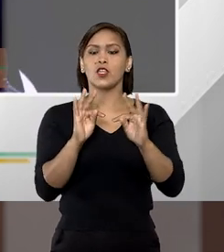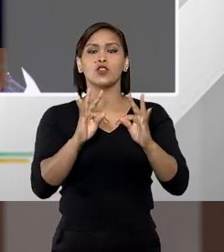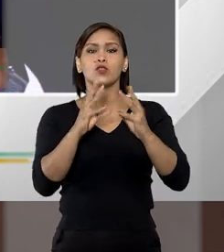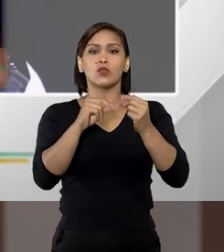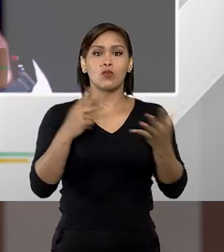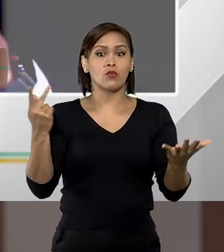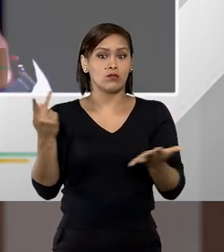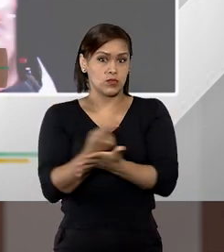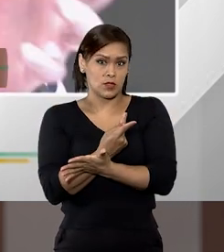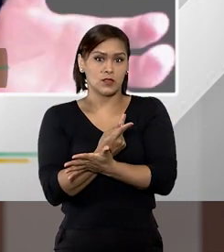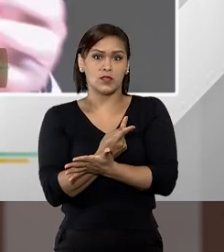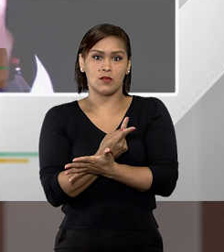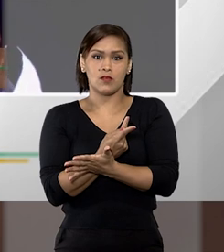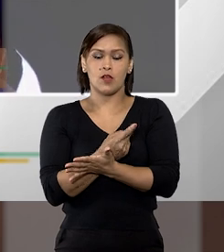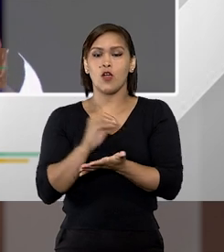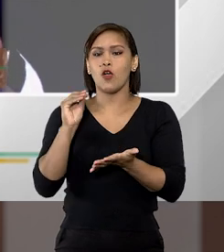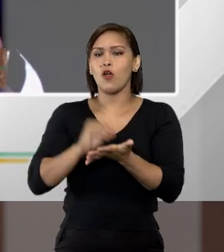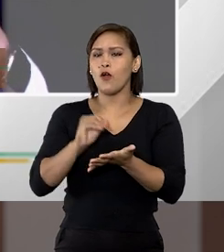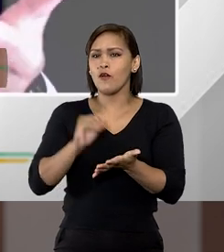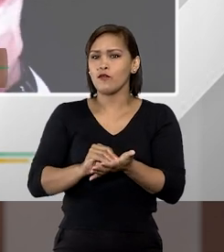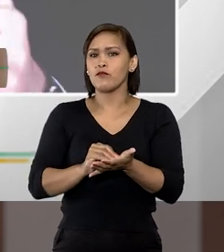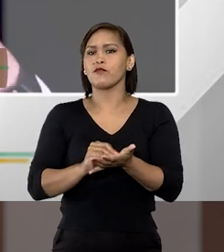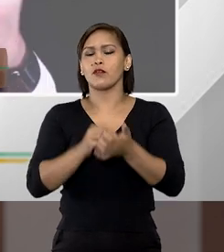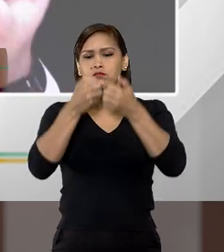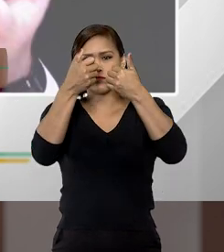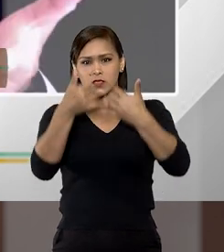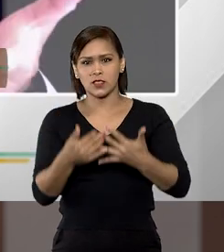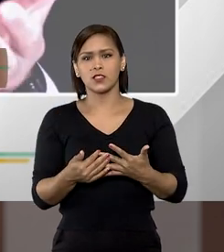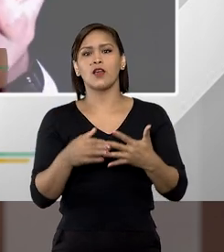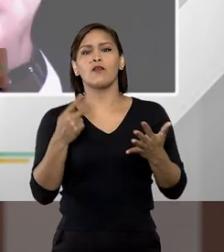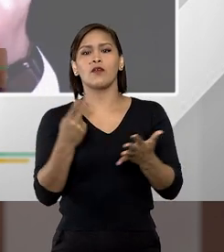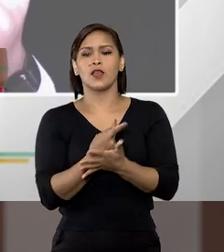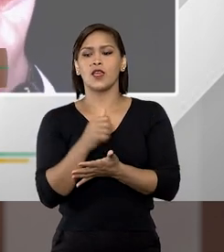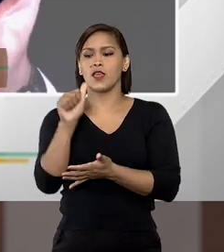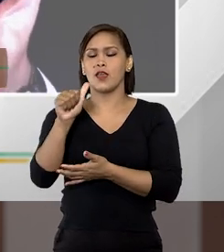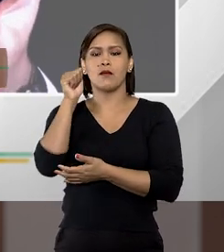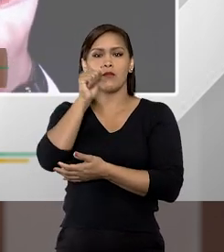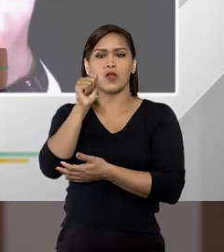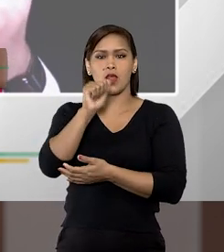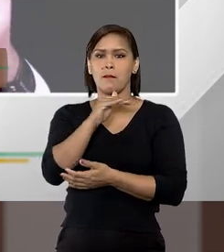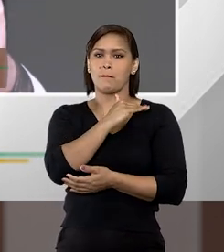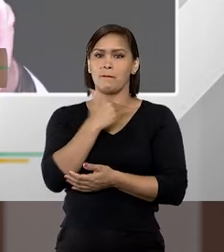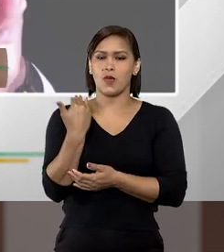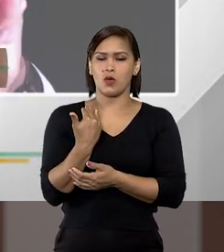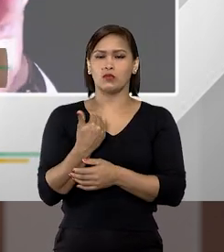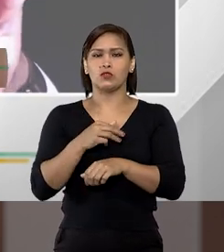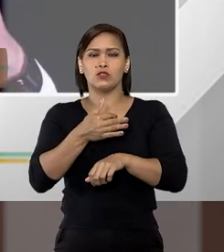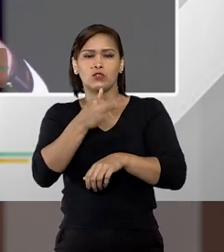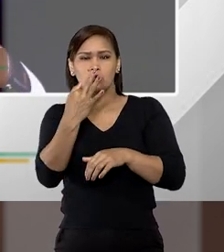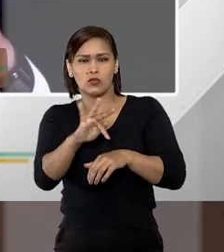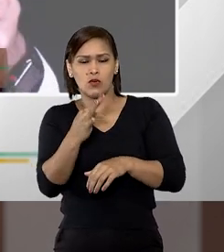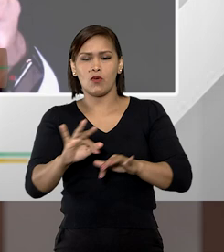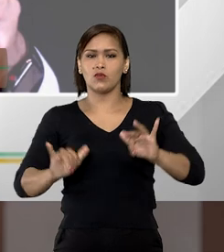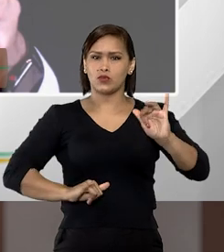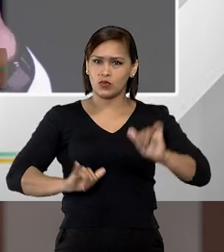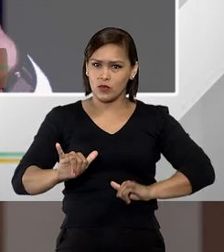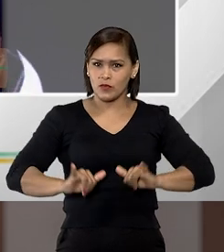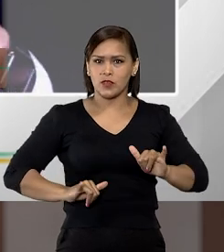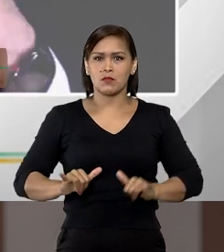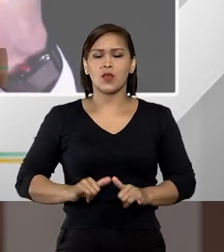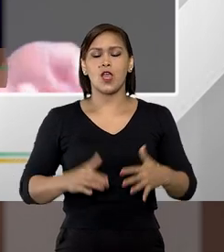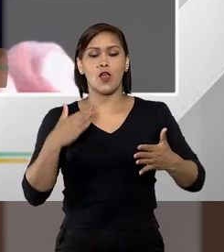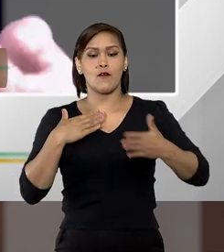ação, tá? Ou omissão baseada no gênero e que cause a mulher morte, lesão, sofrimento